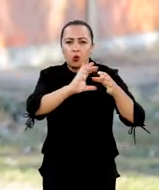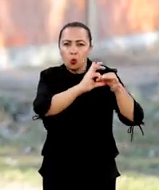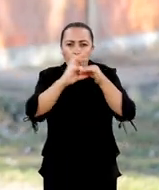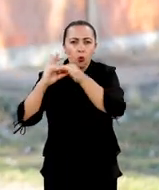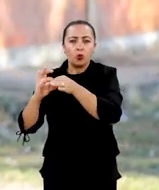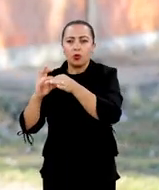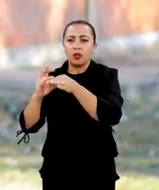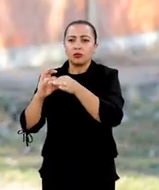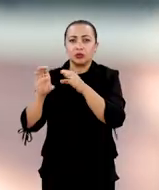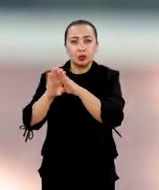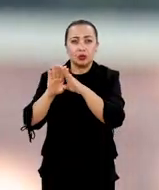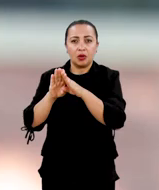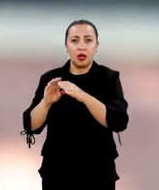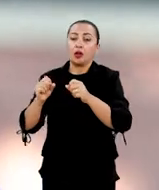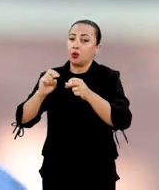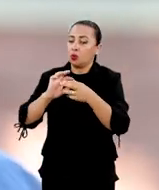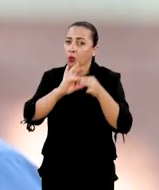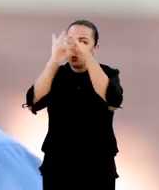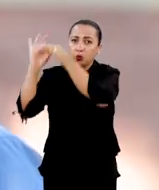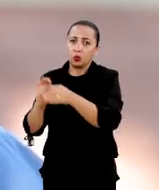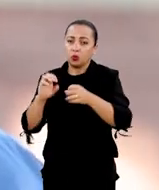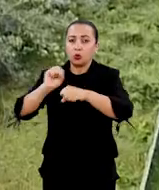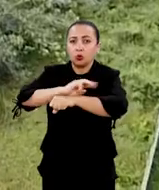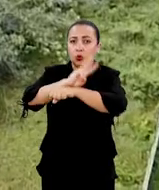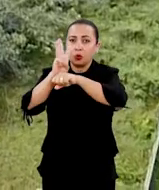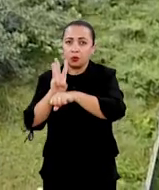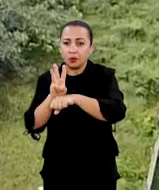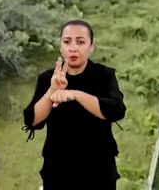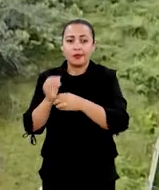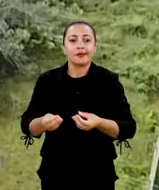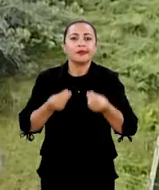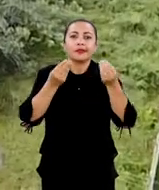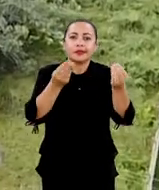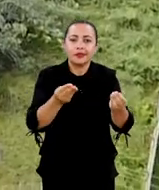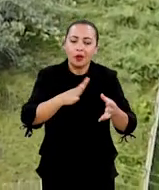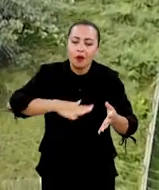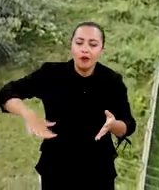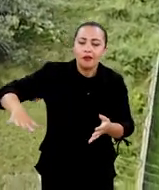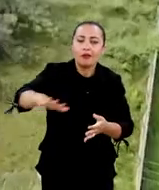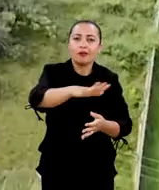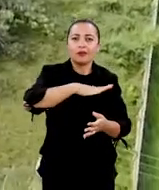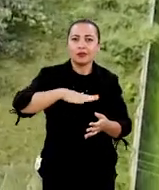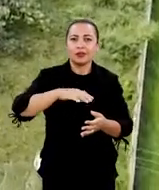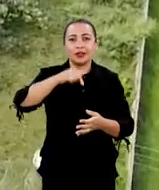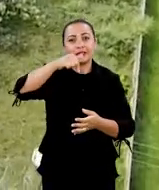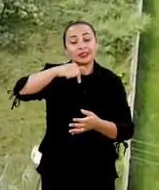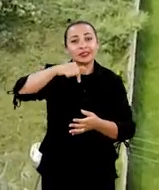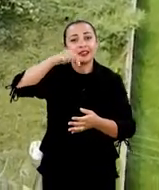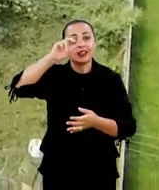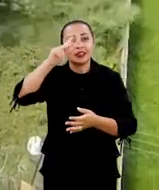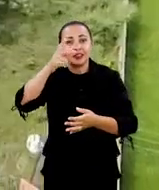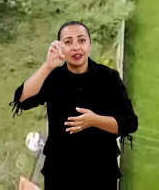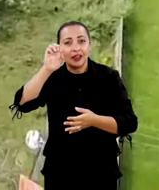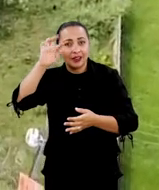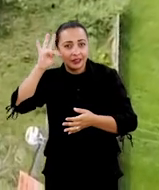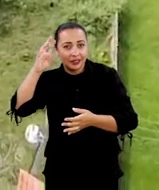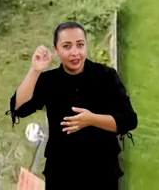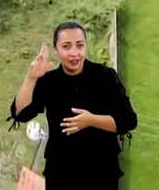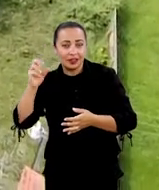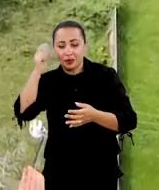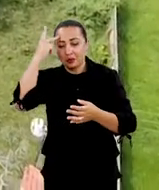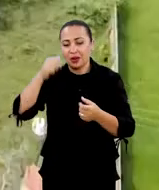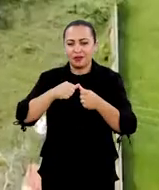convênio de cooperação científica com a UEMA e a UEMA nos cedeu esta área de 7 hectares